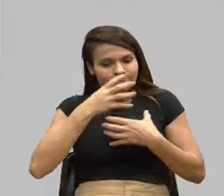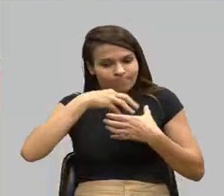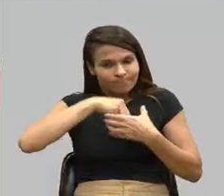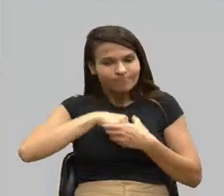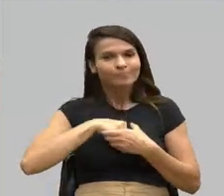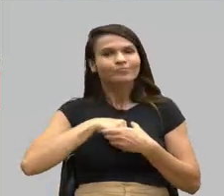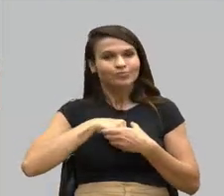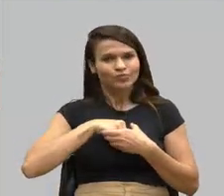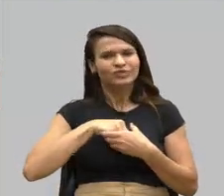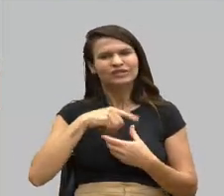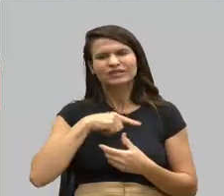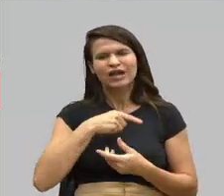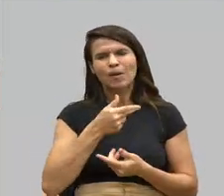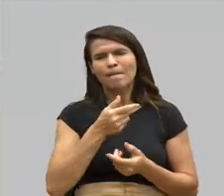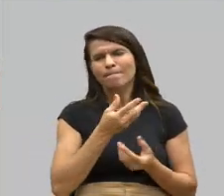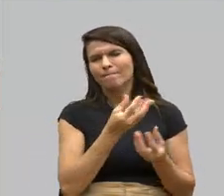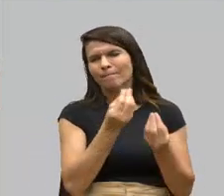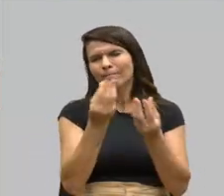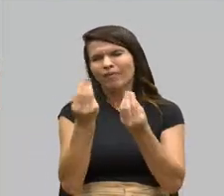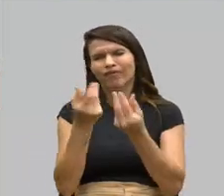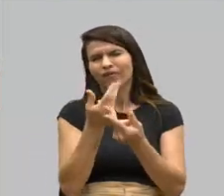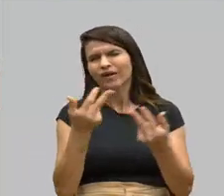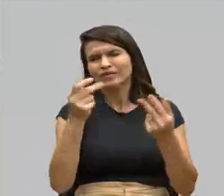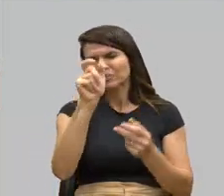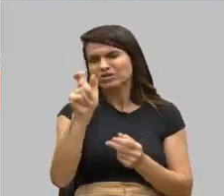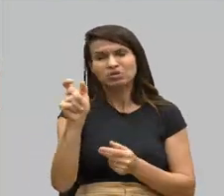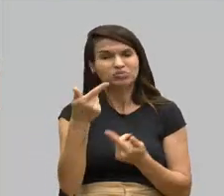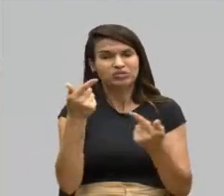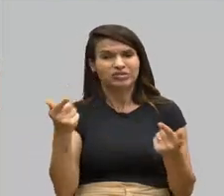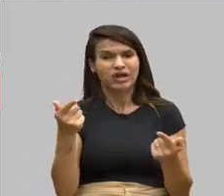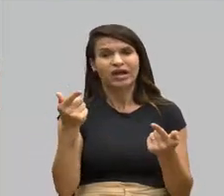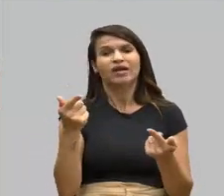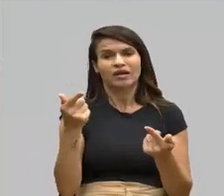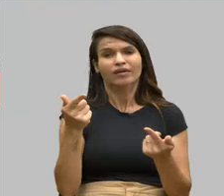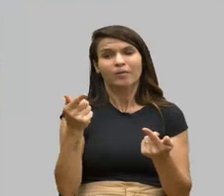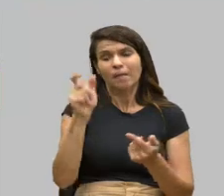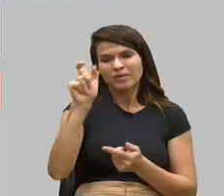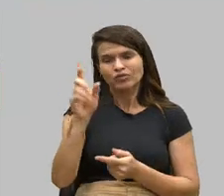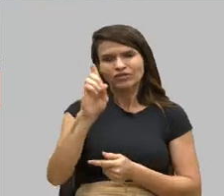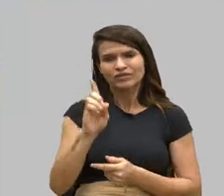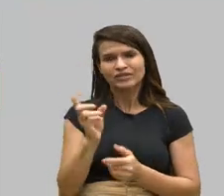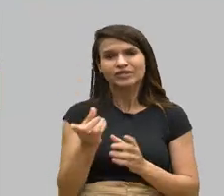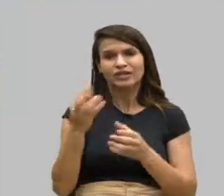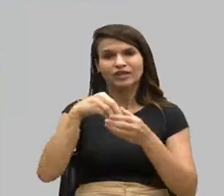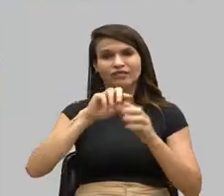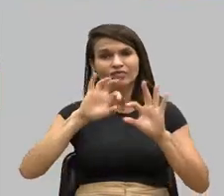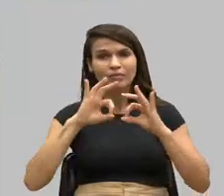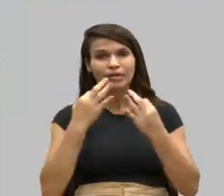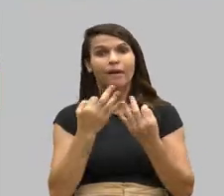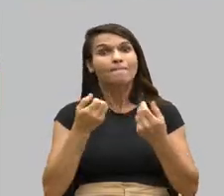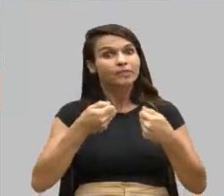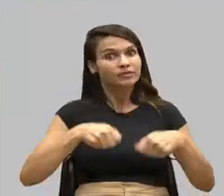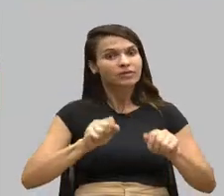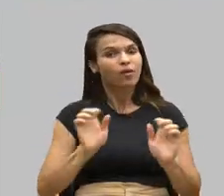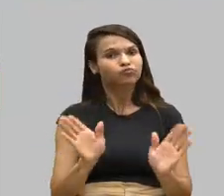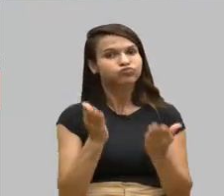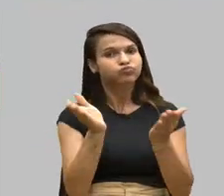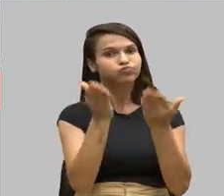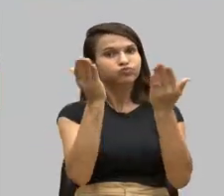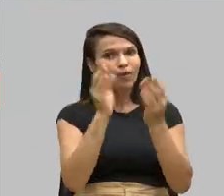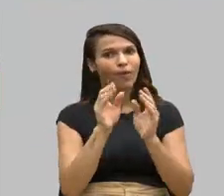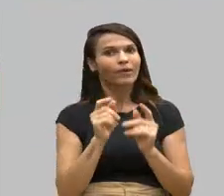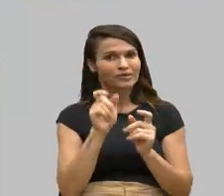mas tem muitas pessoas que não têm deficiência na família, então tem que ser provocados pelas famílias dos deficientes, assim como eu,